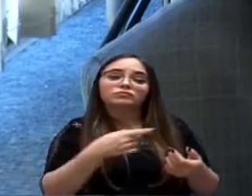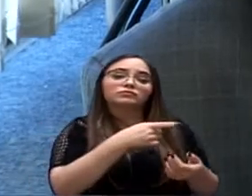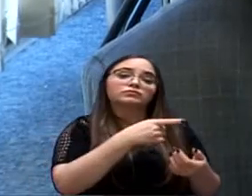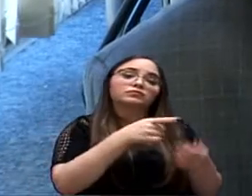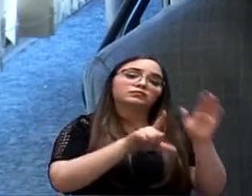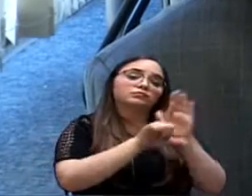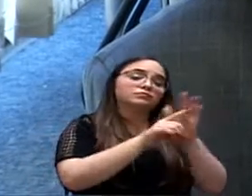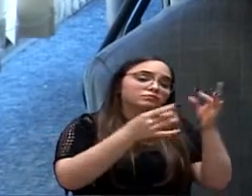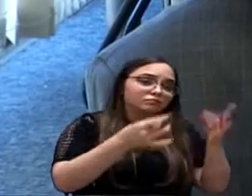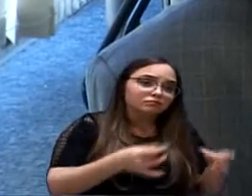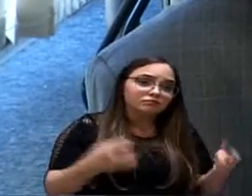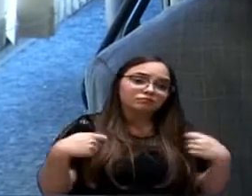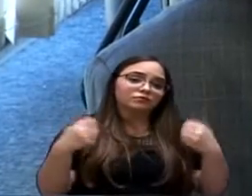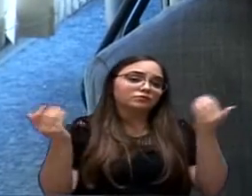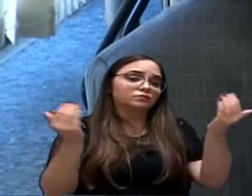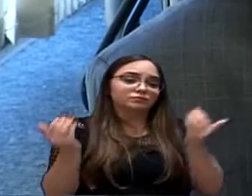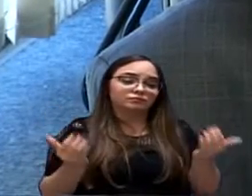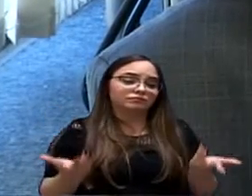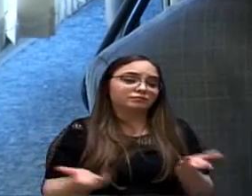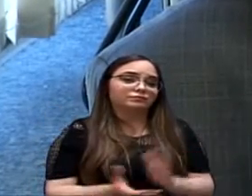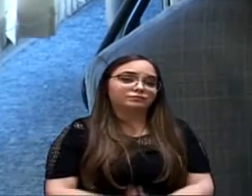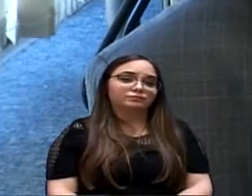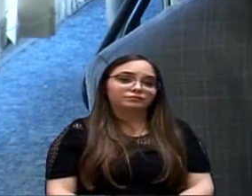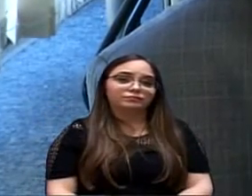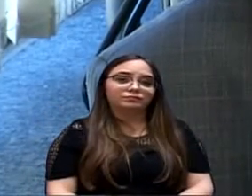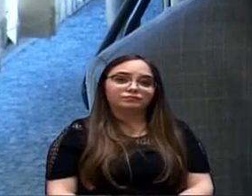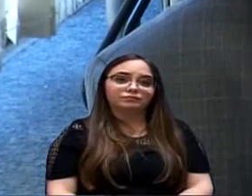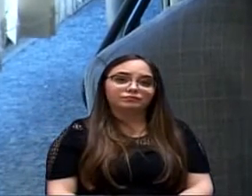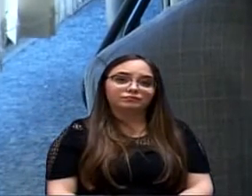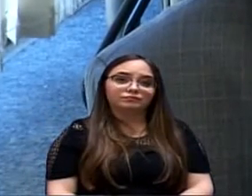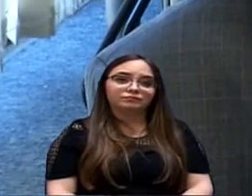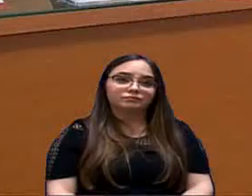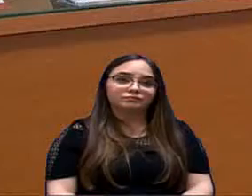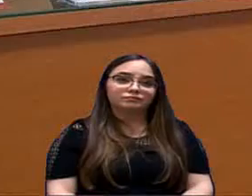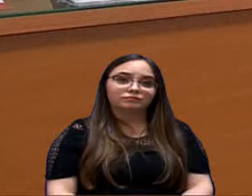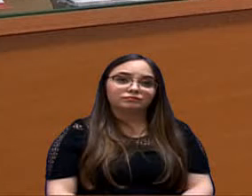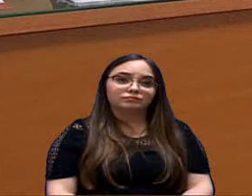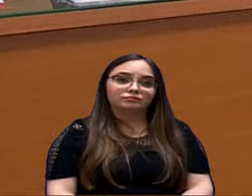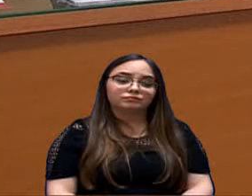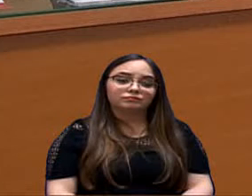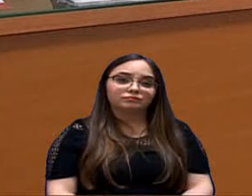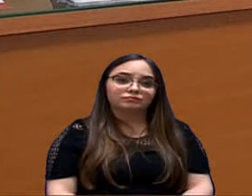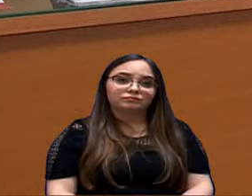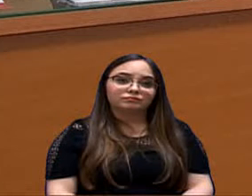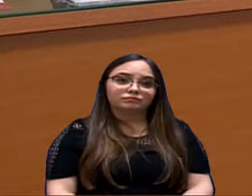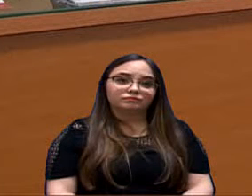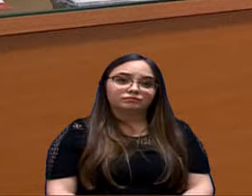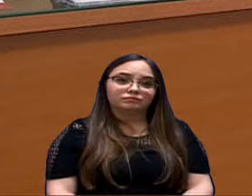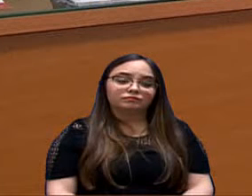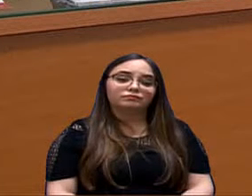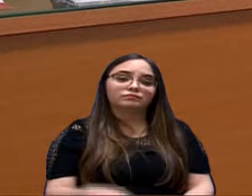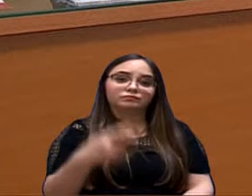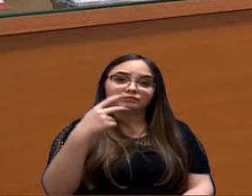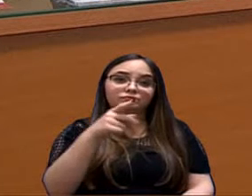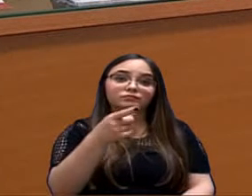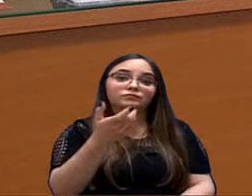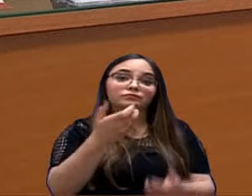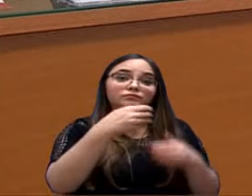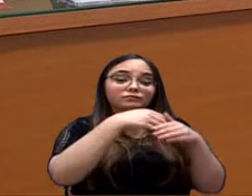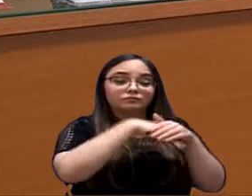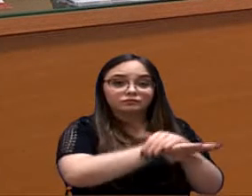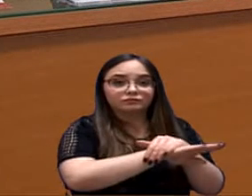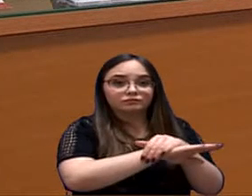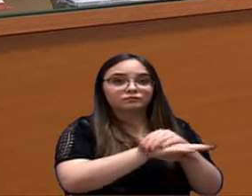Fernando, o V. Silêncio quer encaminhar, como que o V. Silêncio quer fazer? Então, vereador, a sua proposta é retirar o